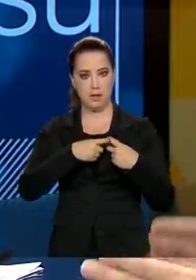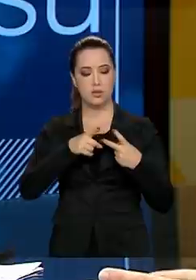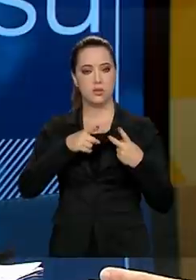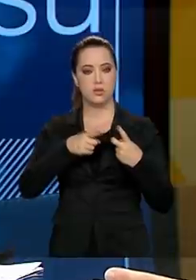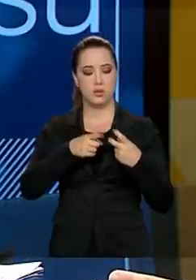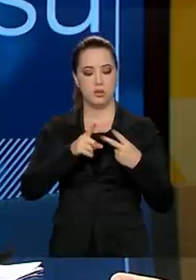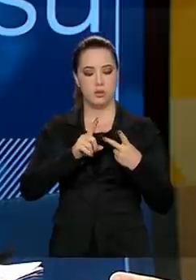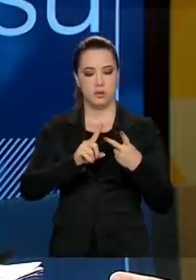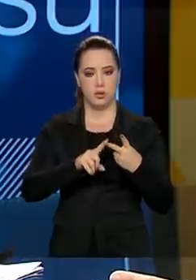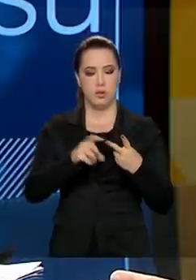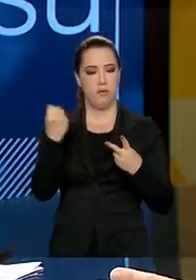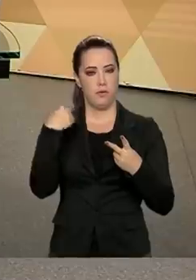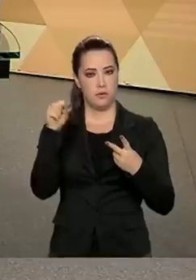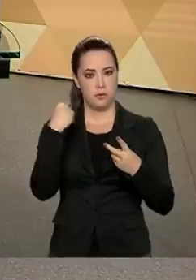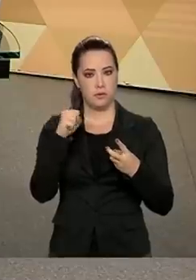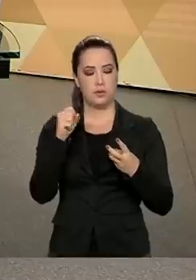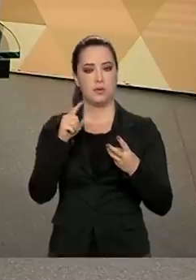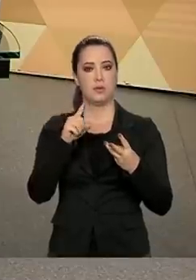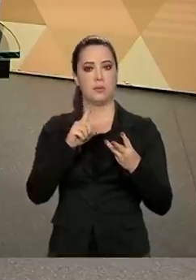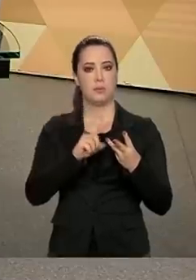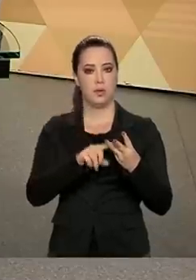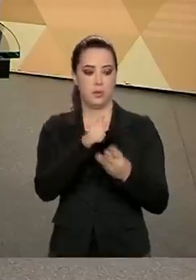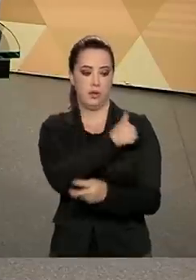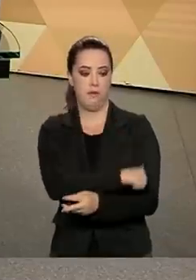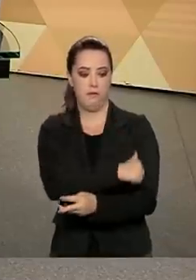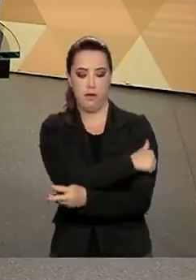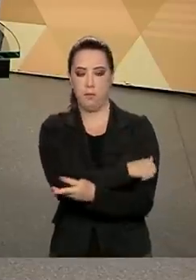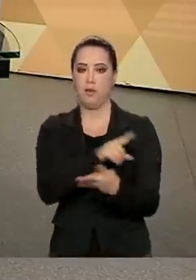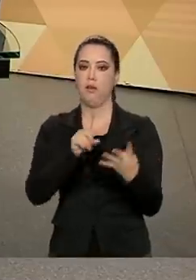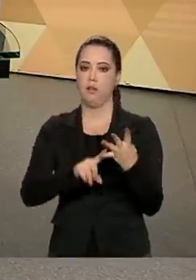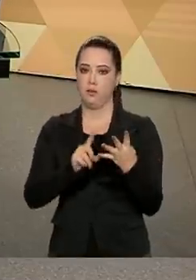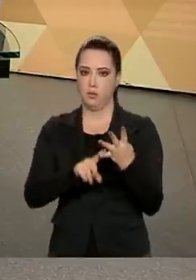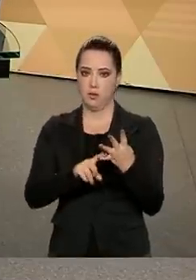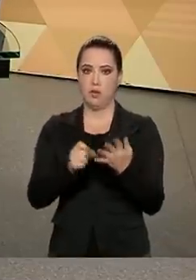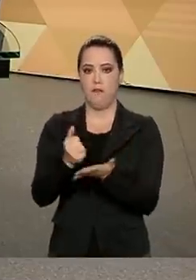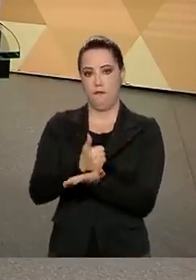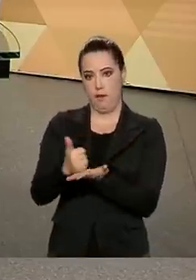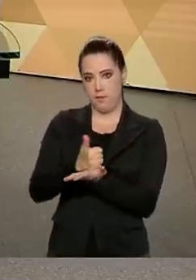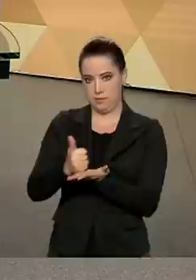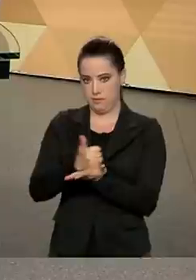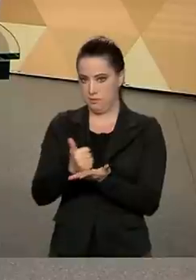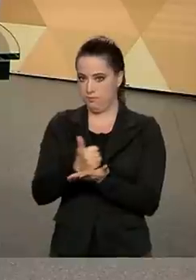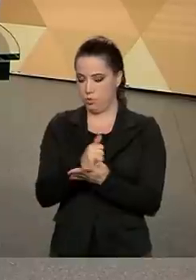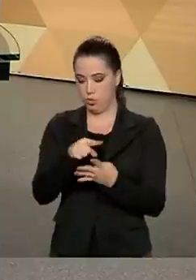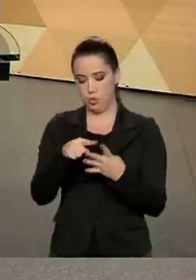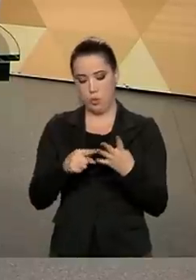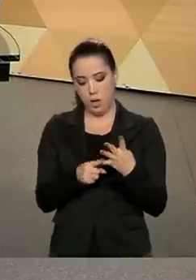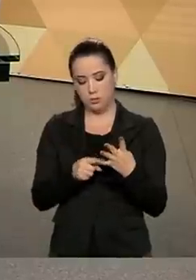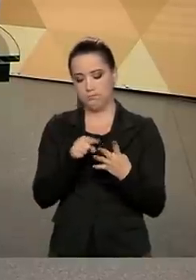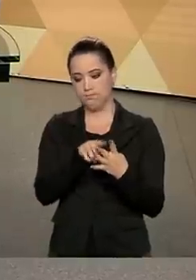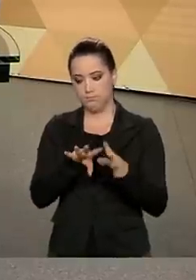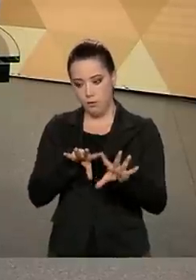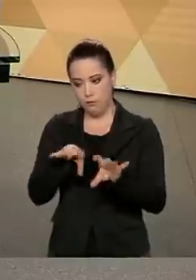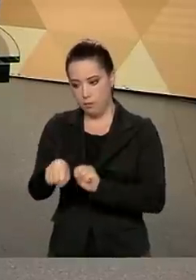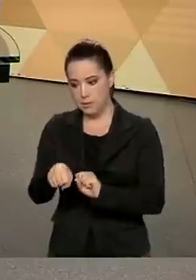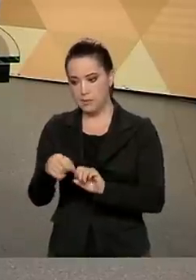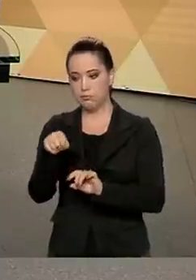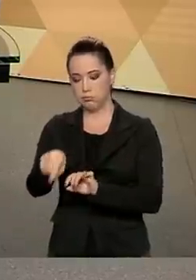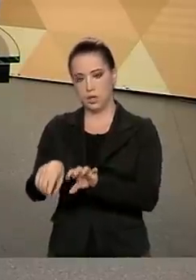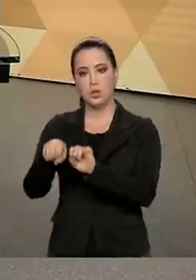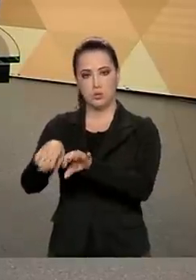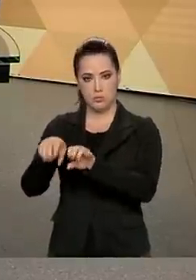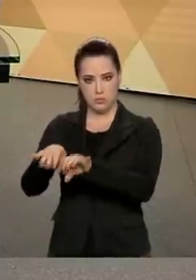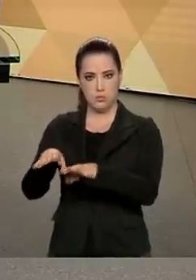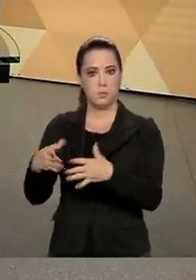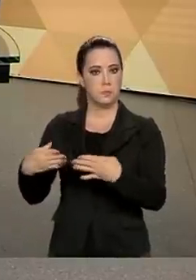farmacêuticos. E aí, nós verificamos. No mundo, houve outros países que fizeram isso. Nós colocamos a nossa equipe para trabalhar. Na